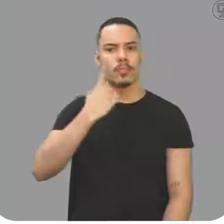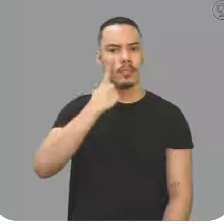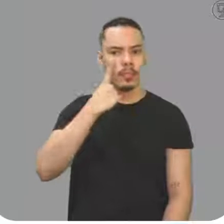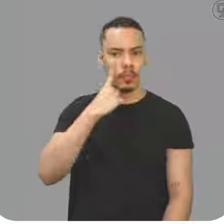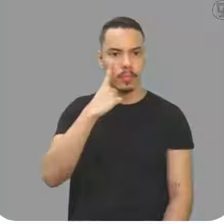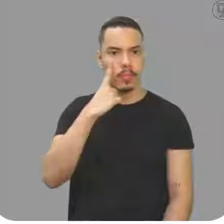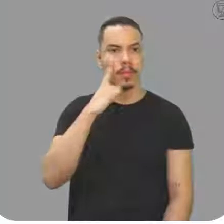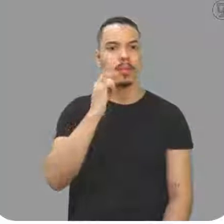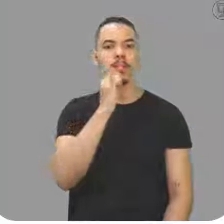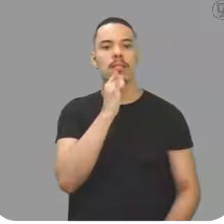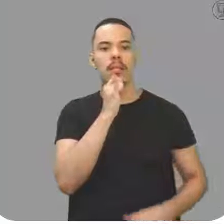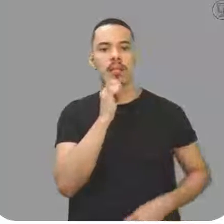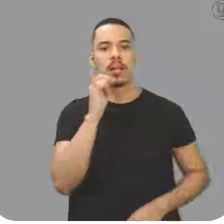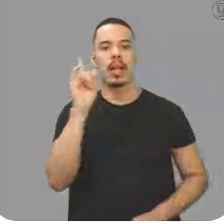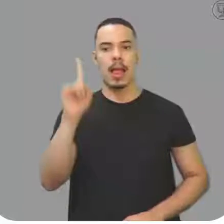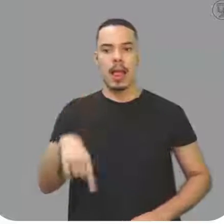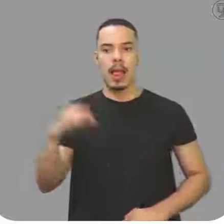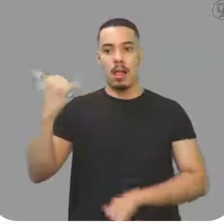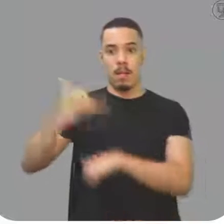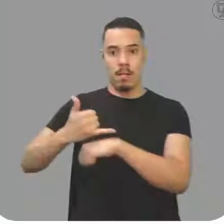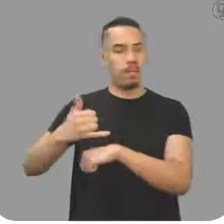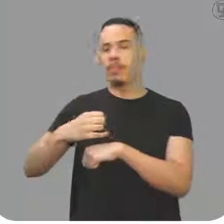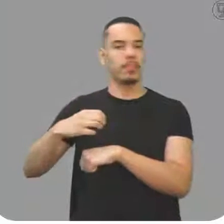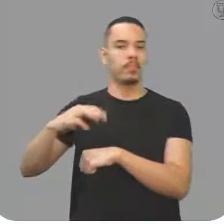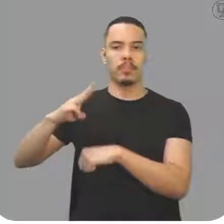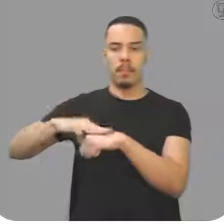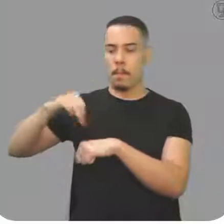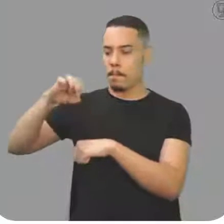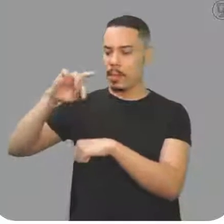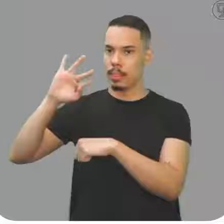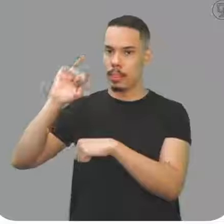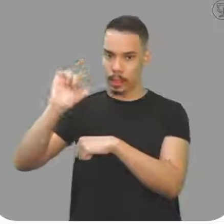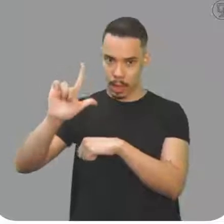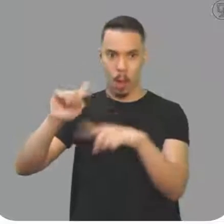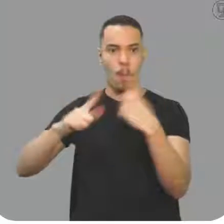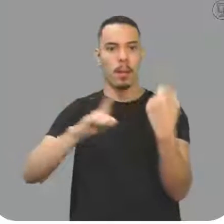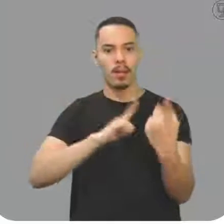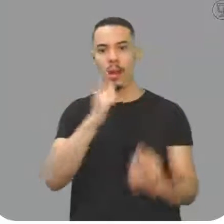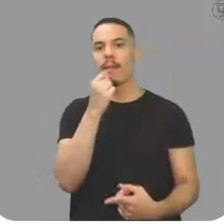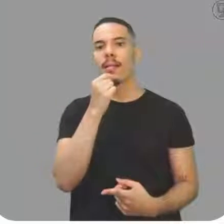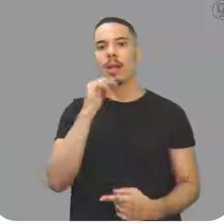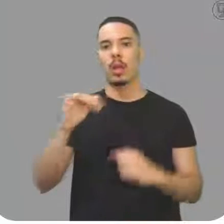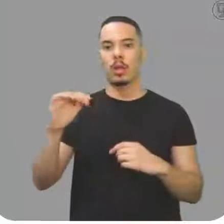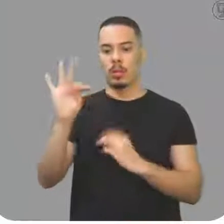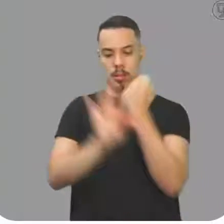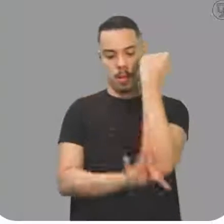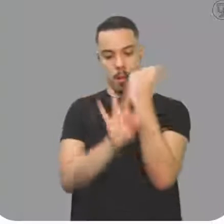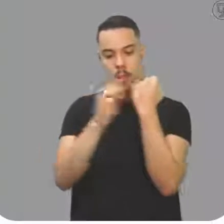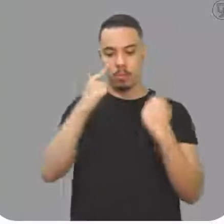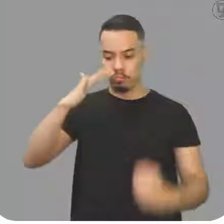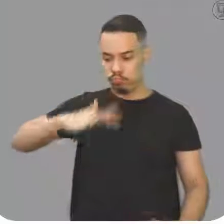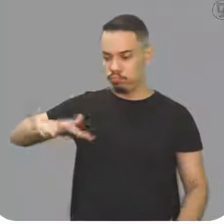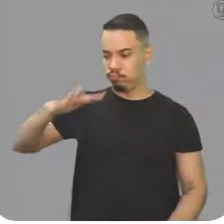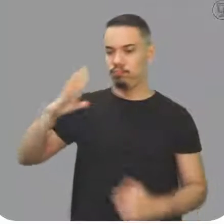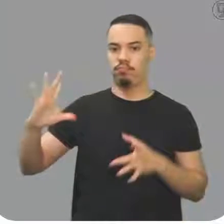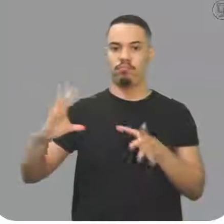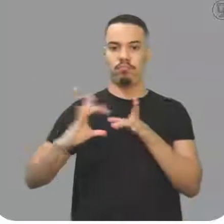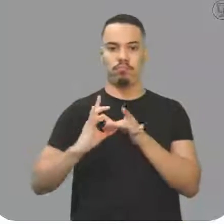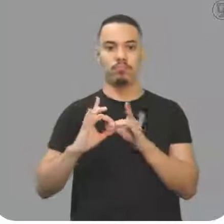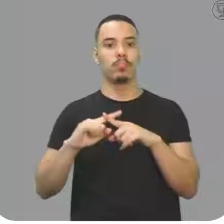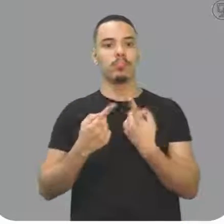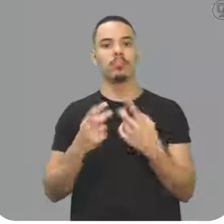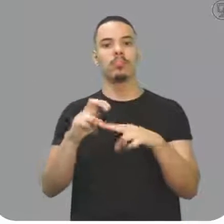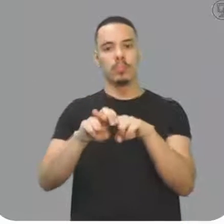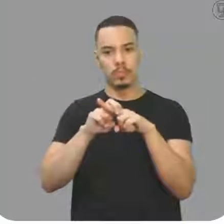30 graus Celsius, o mercúrio é um metal, mas ele está líquido na temperatura ambiente. O conjunto, quer dizer,